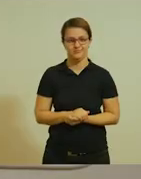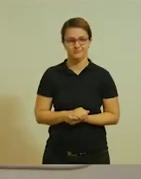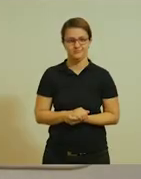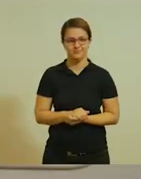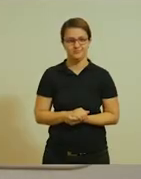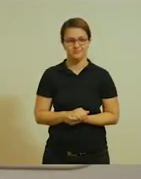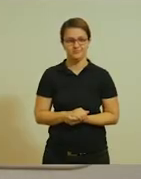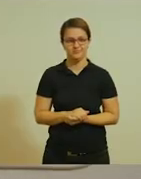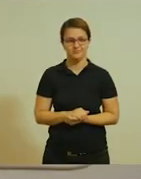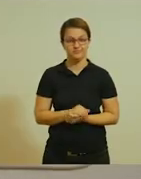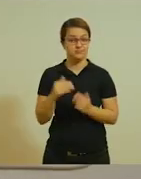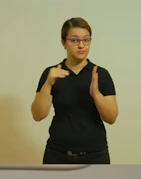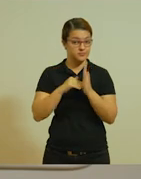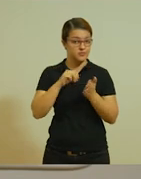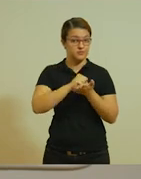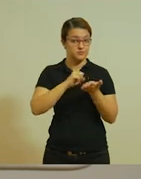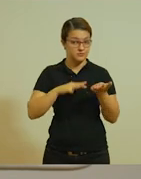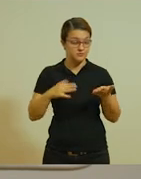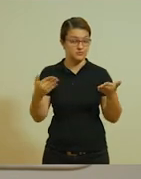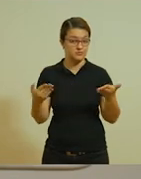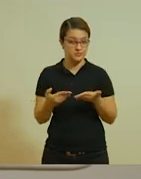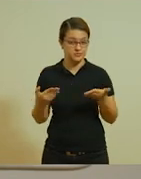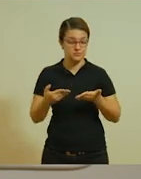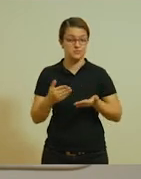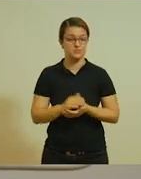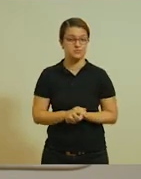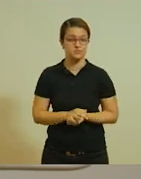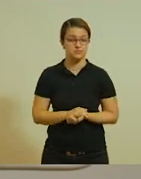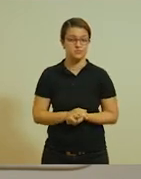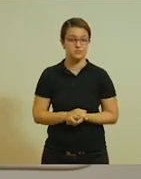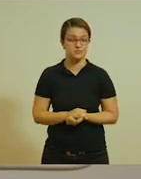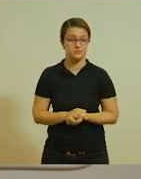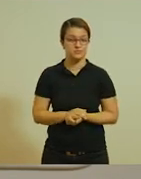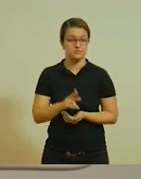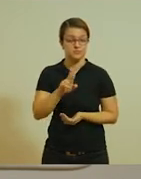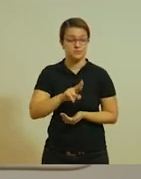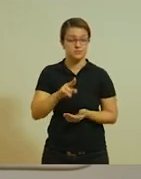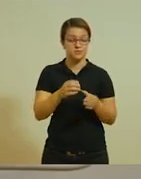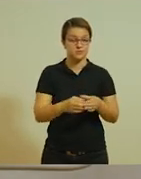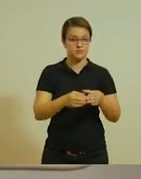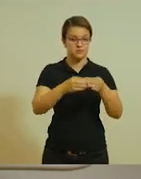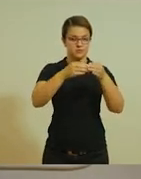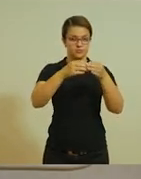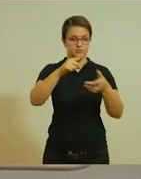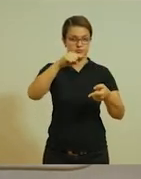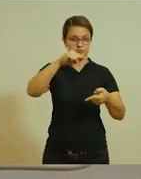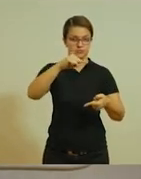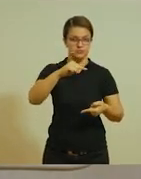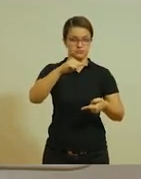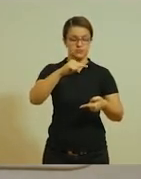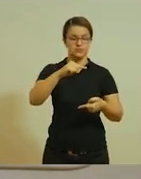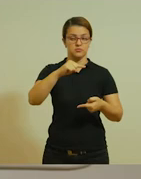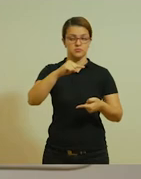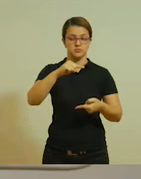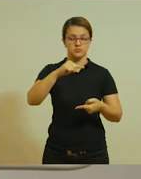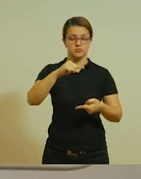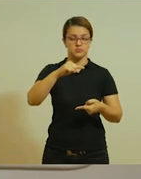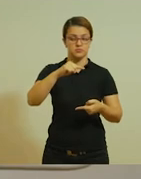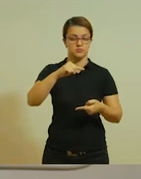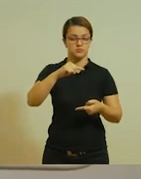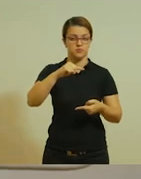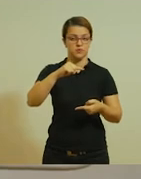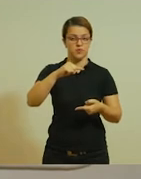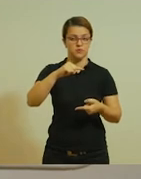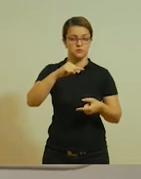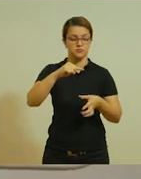Turminha, nossa última atividade de hoje, nós vamos utilizar uma garrafa aonde eu